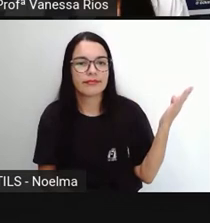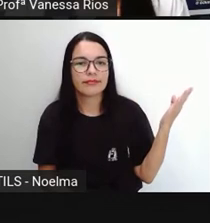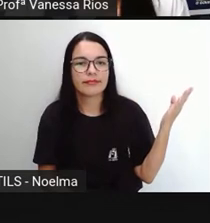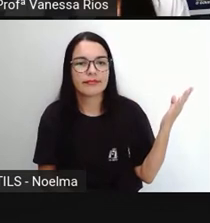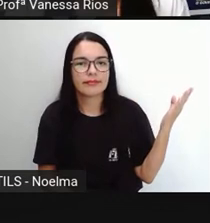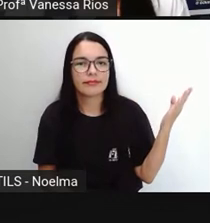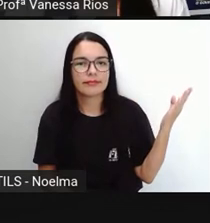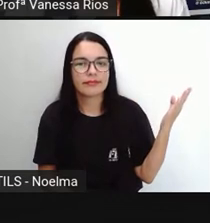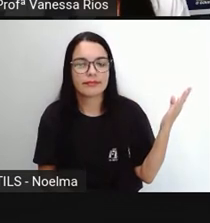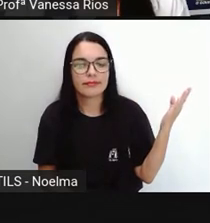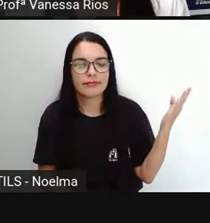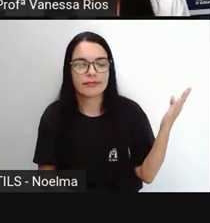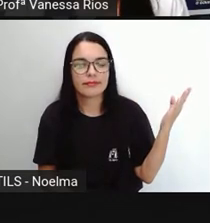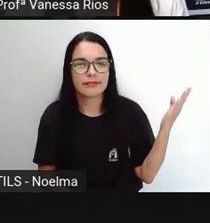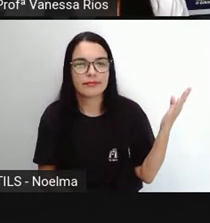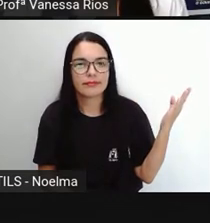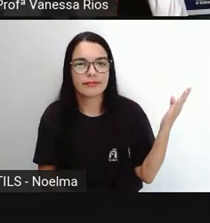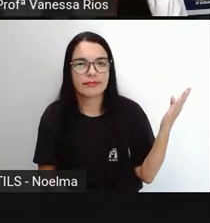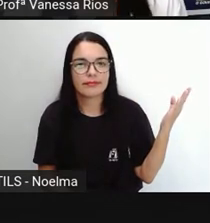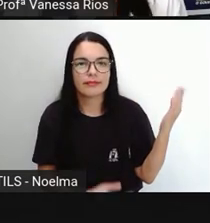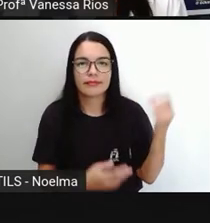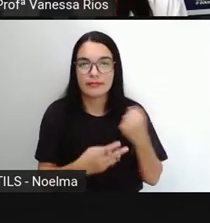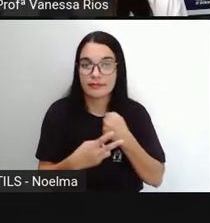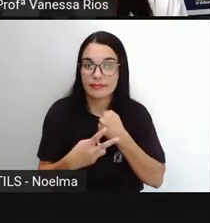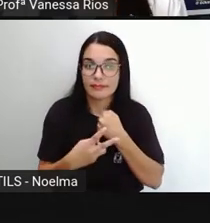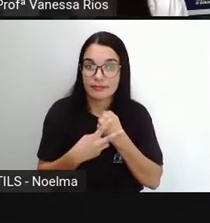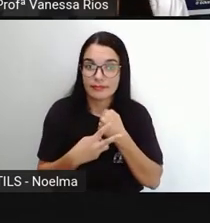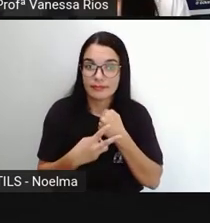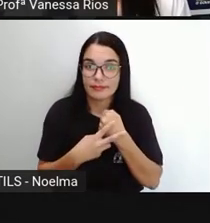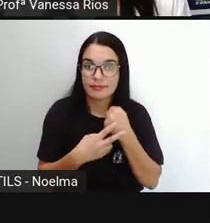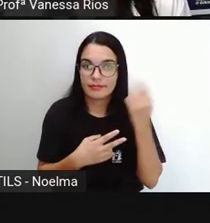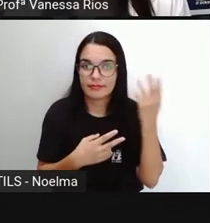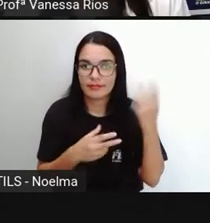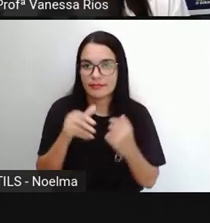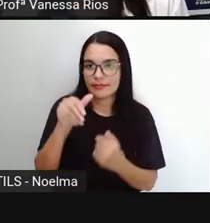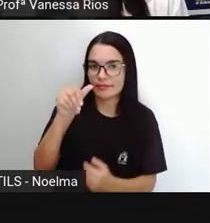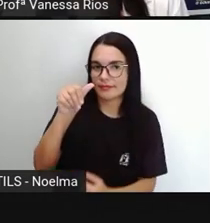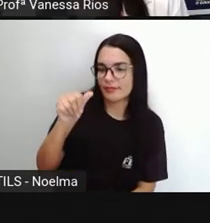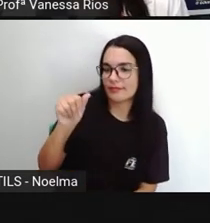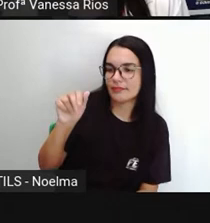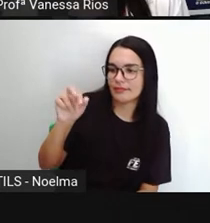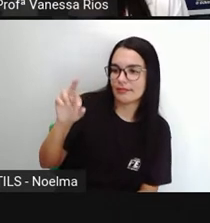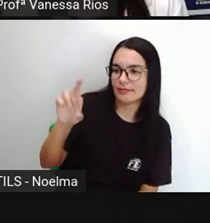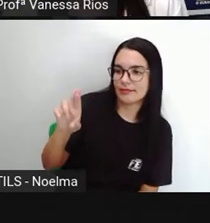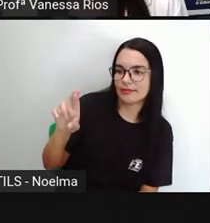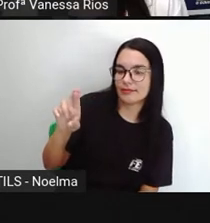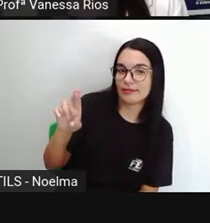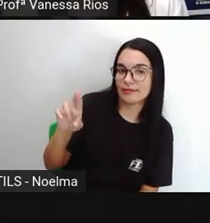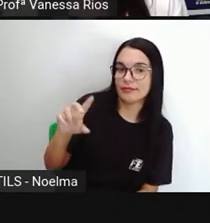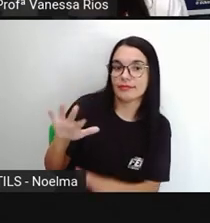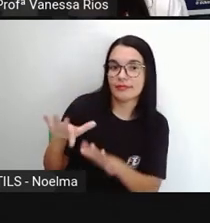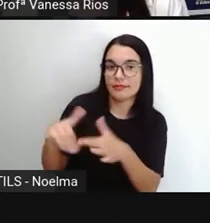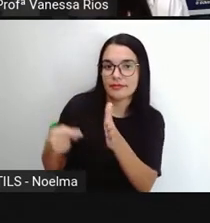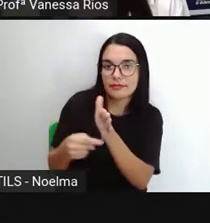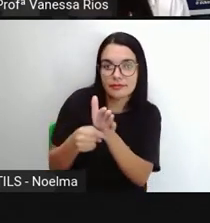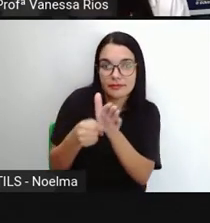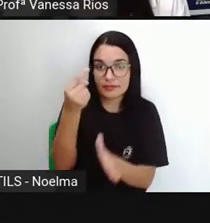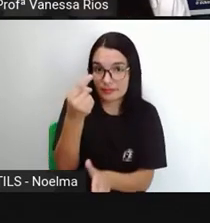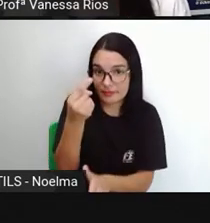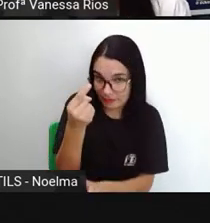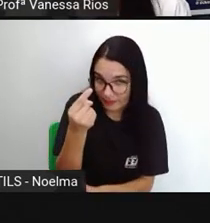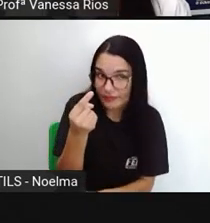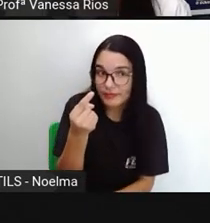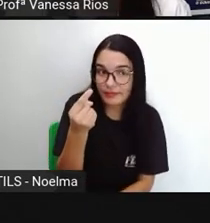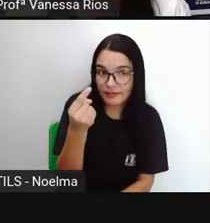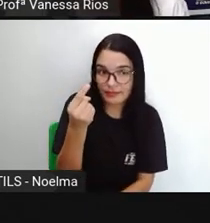só. Senta, vem do verbo sentar. E aí, por terminar em AR, está pertencente à primeira